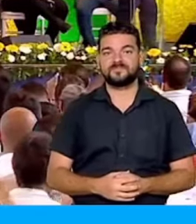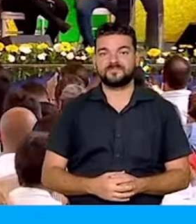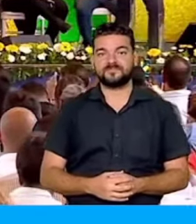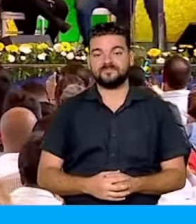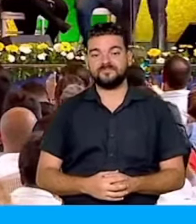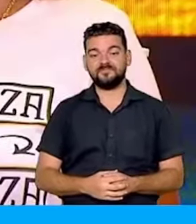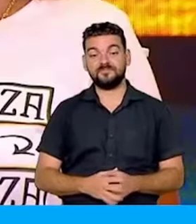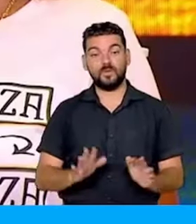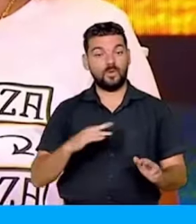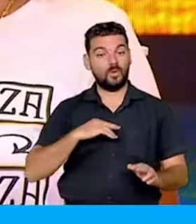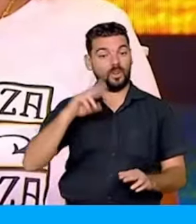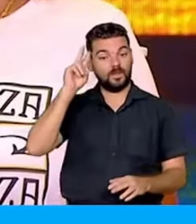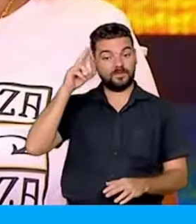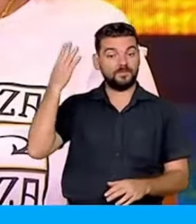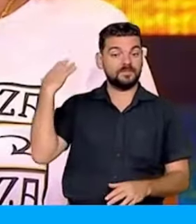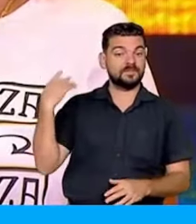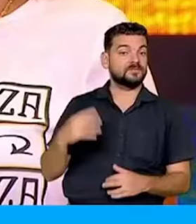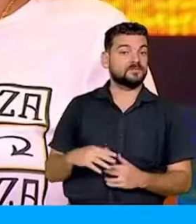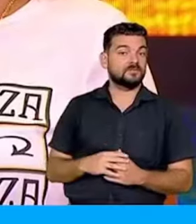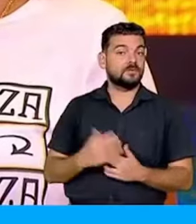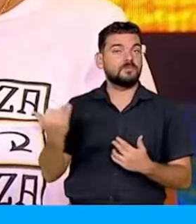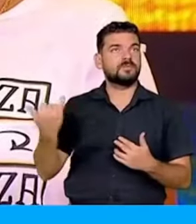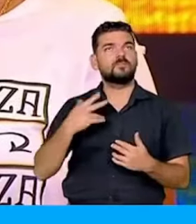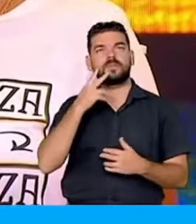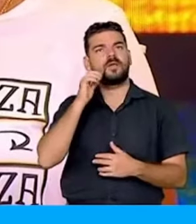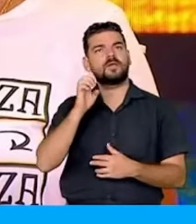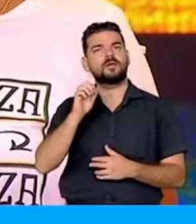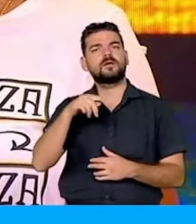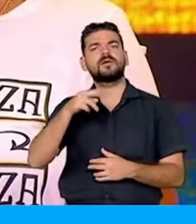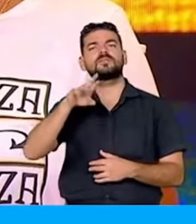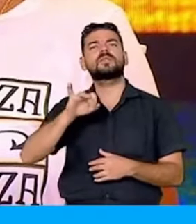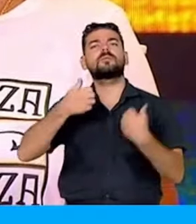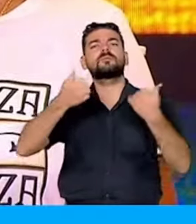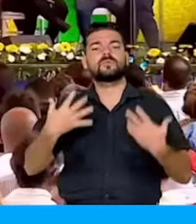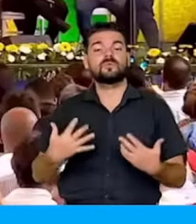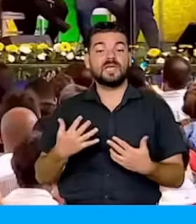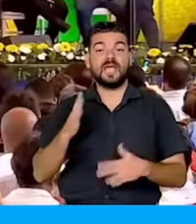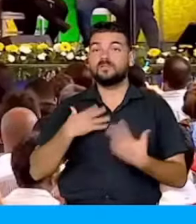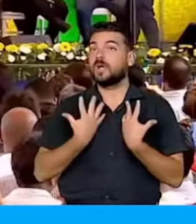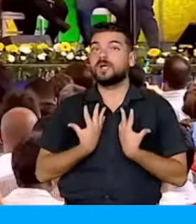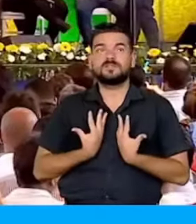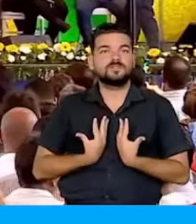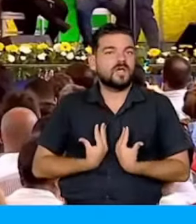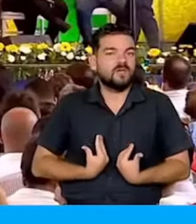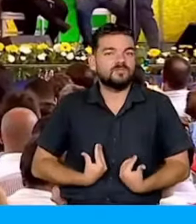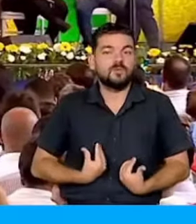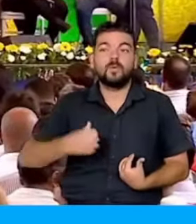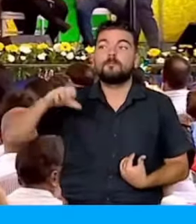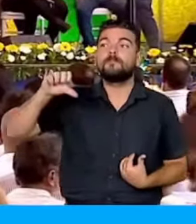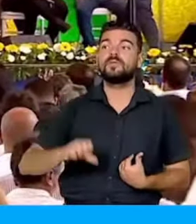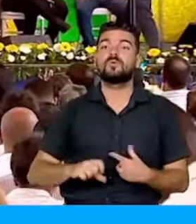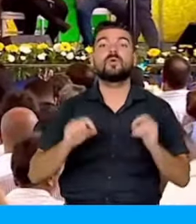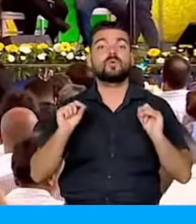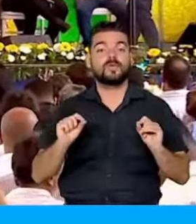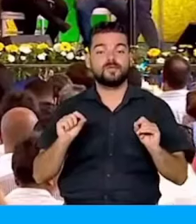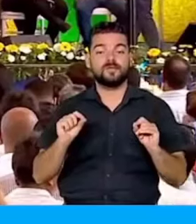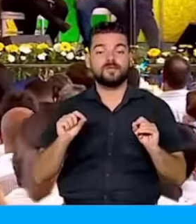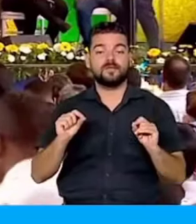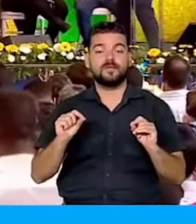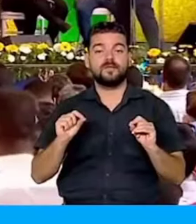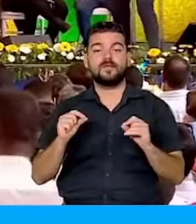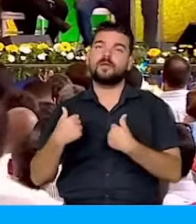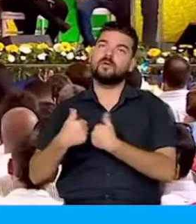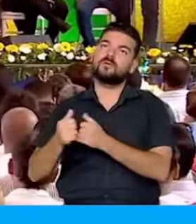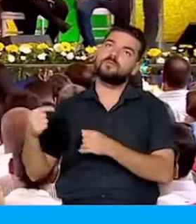eu me lembro, Andréia disse outro dia, que ela se cansava mais indo